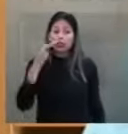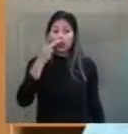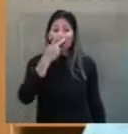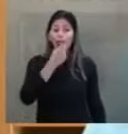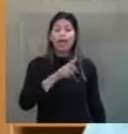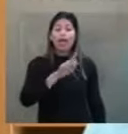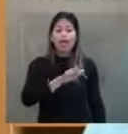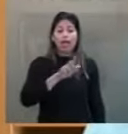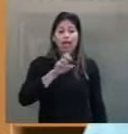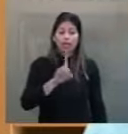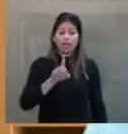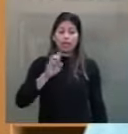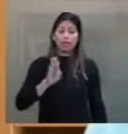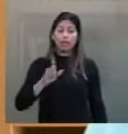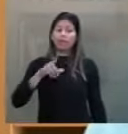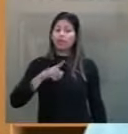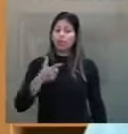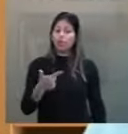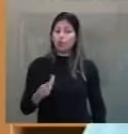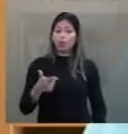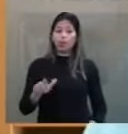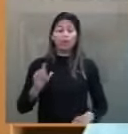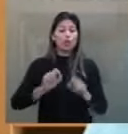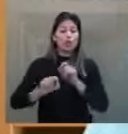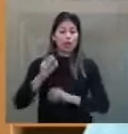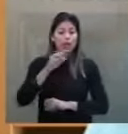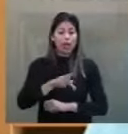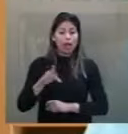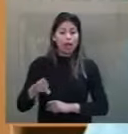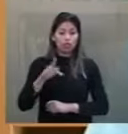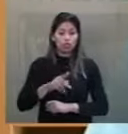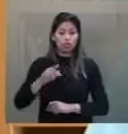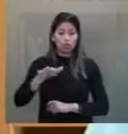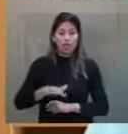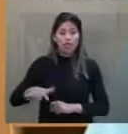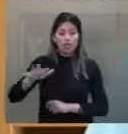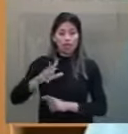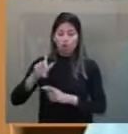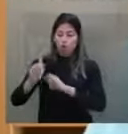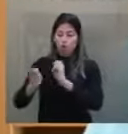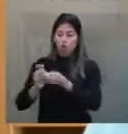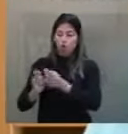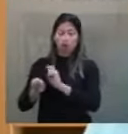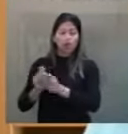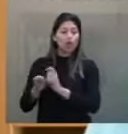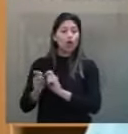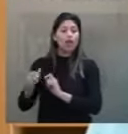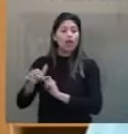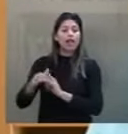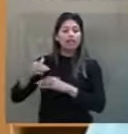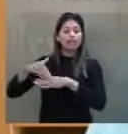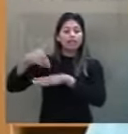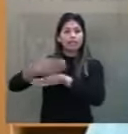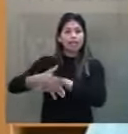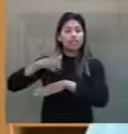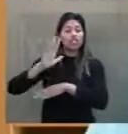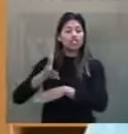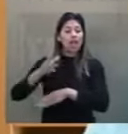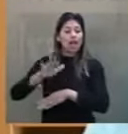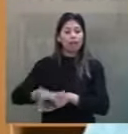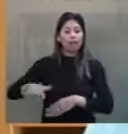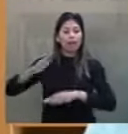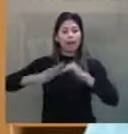atrela a profissão docente a órgãos de controle externo, estando essa atividade profissional